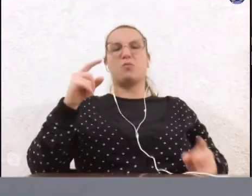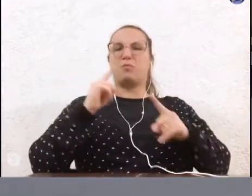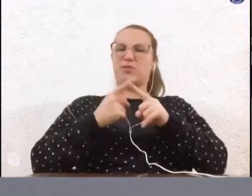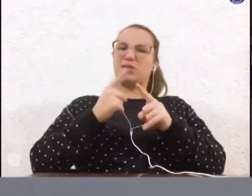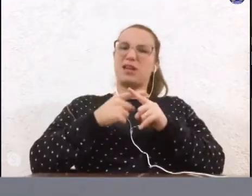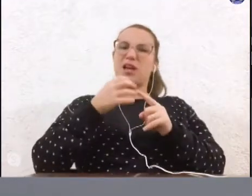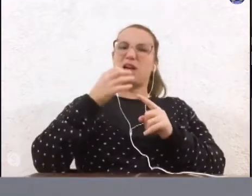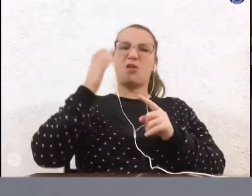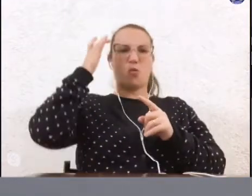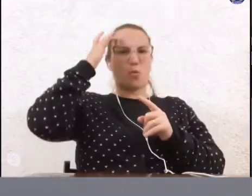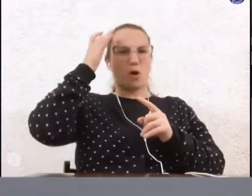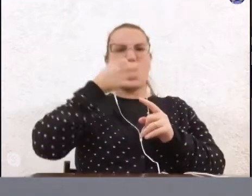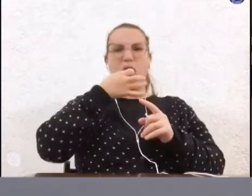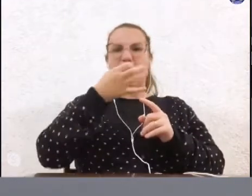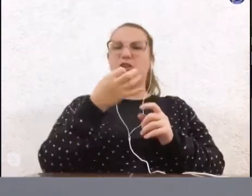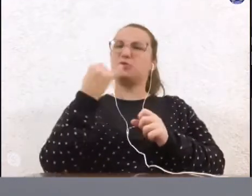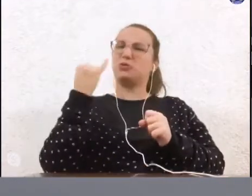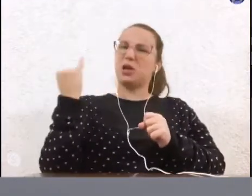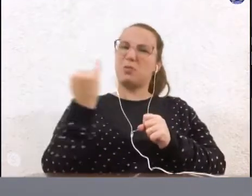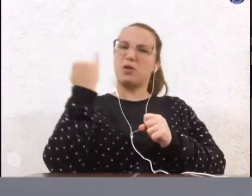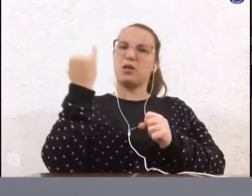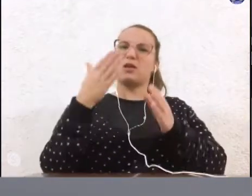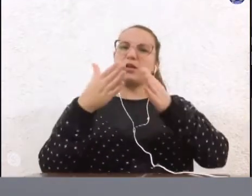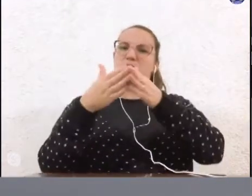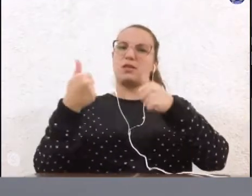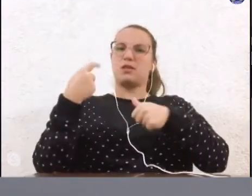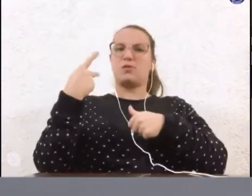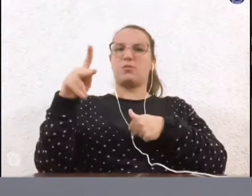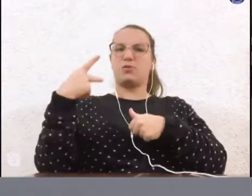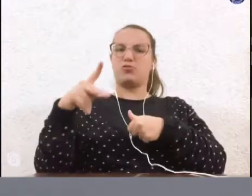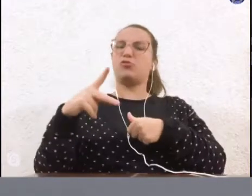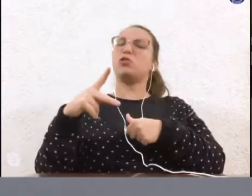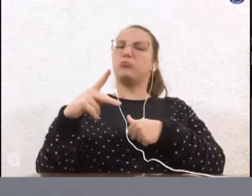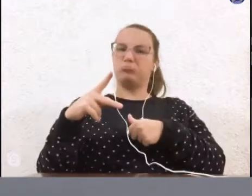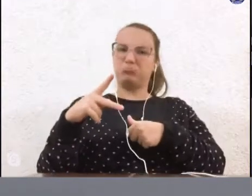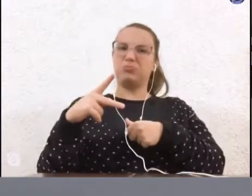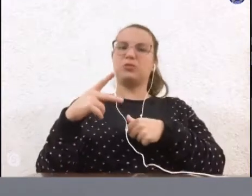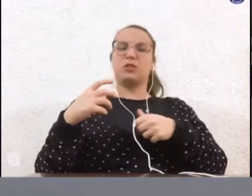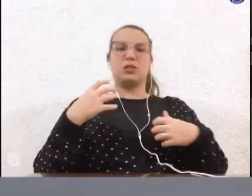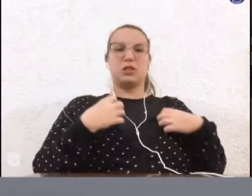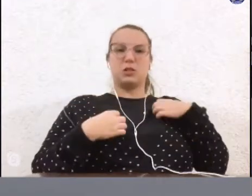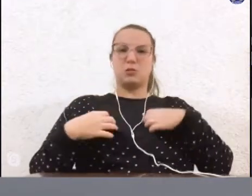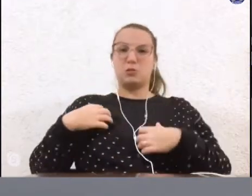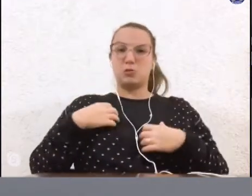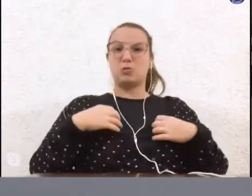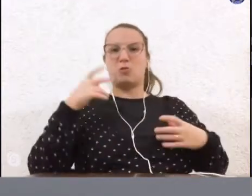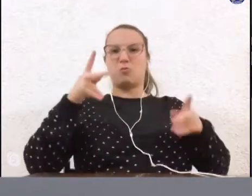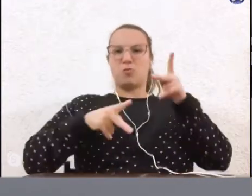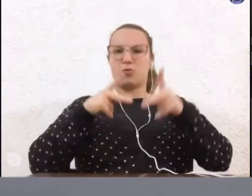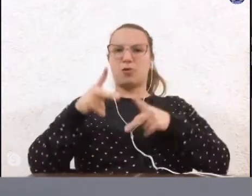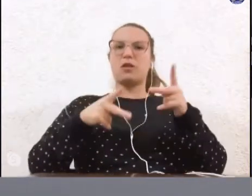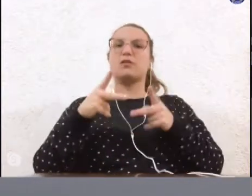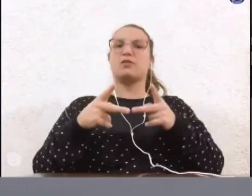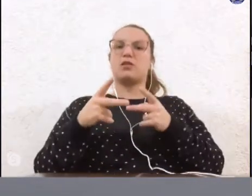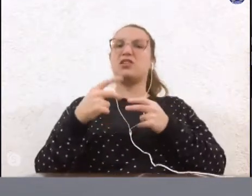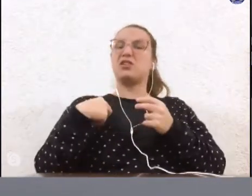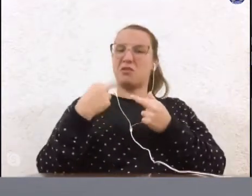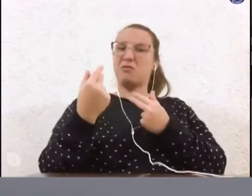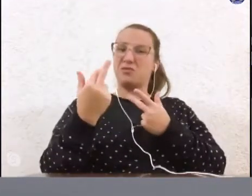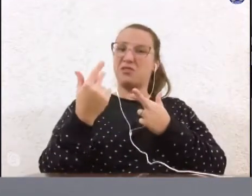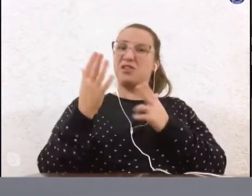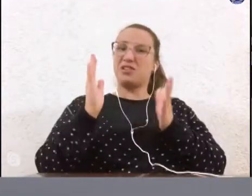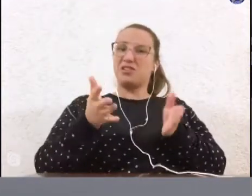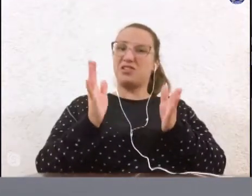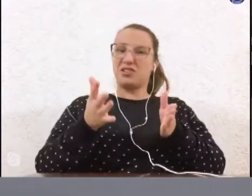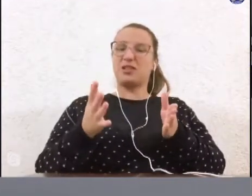importante esse seu pedido. É um anseio da população e eu faço parte dessas pessoas que anseiam